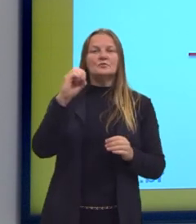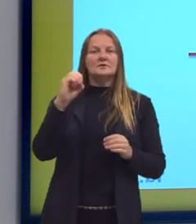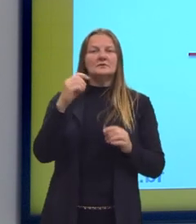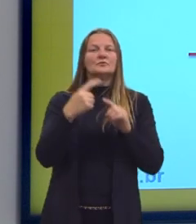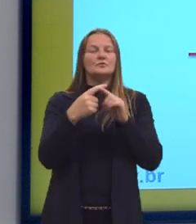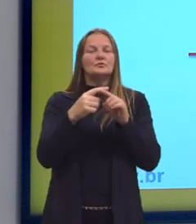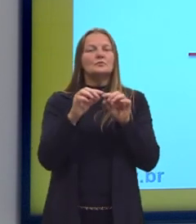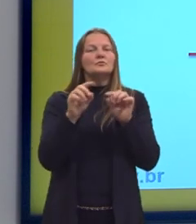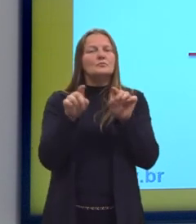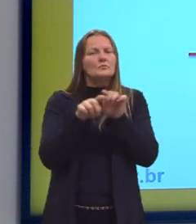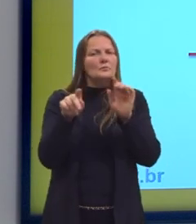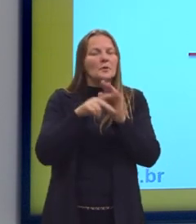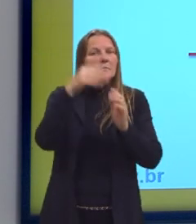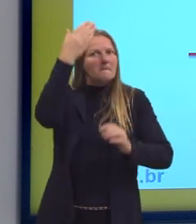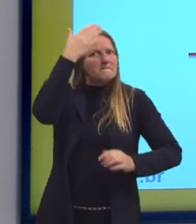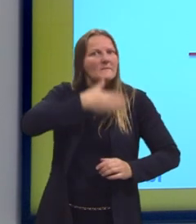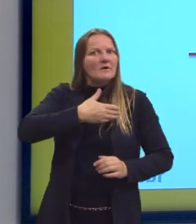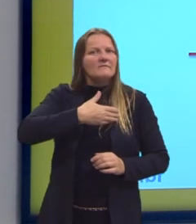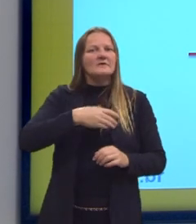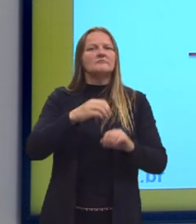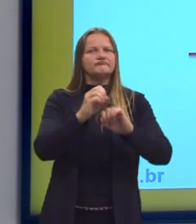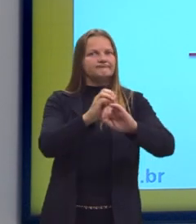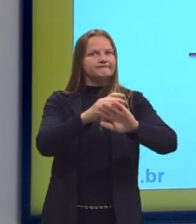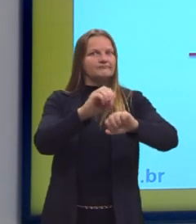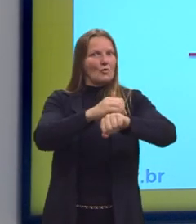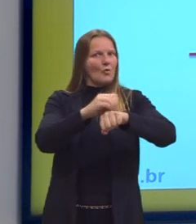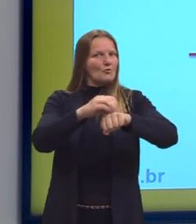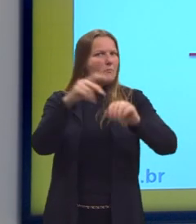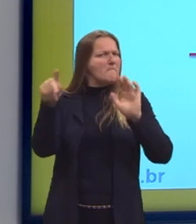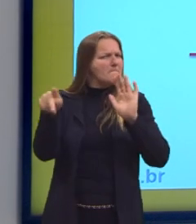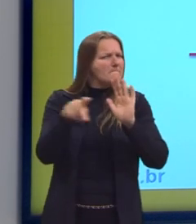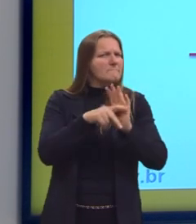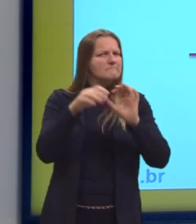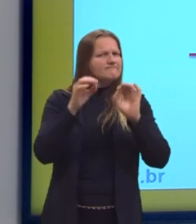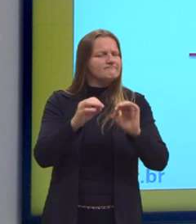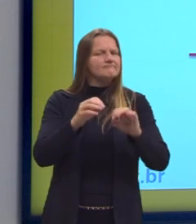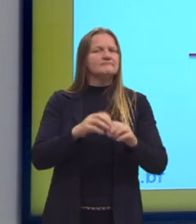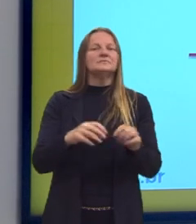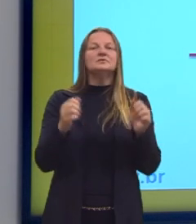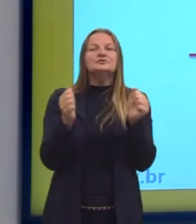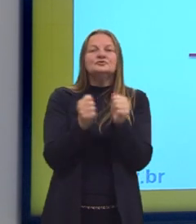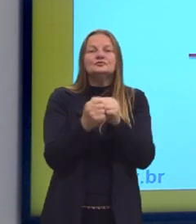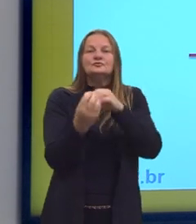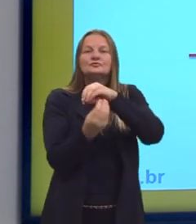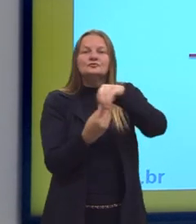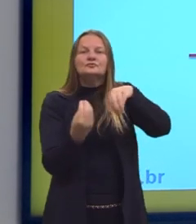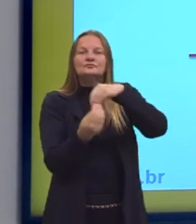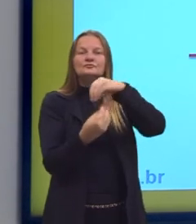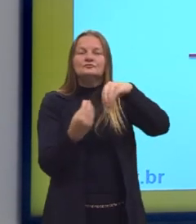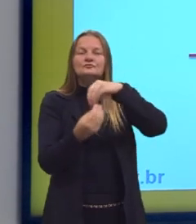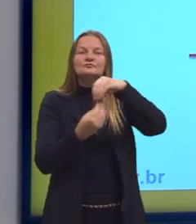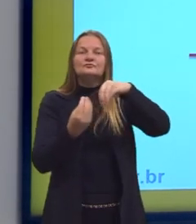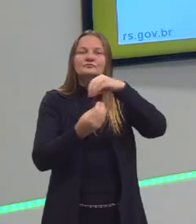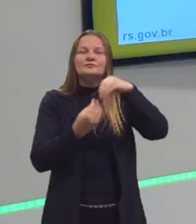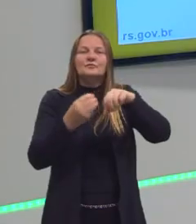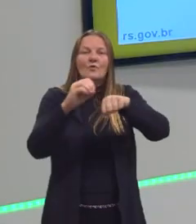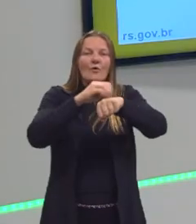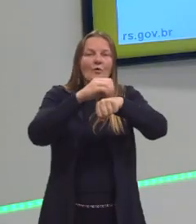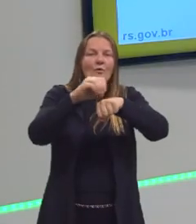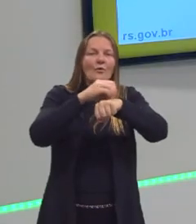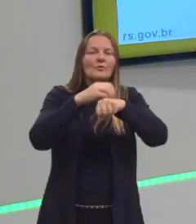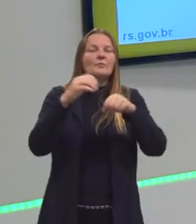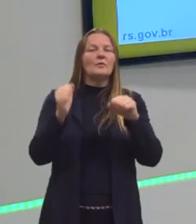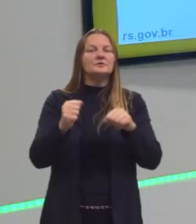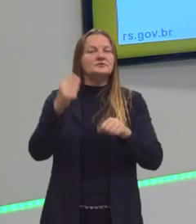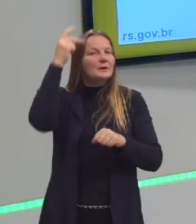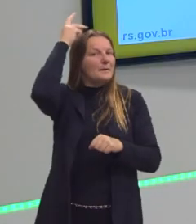aquela unidade para comprovar que é uma joia, ouro 18. E, junto com o ouro, pode ter uma mistura